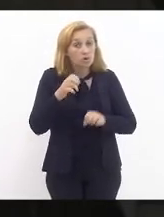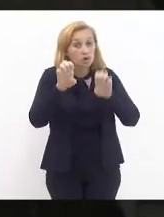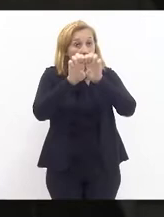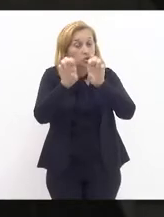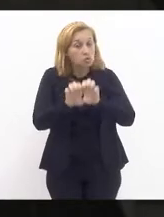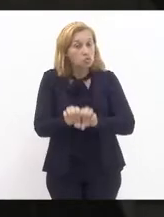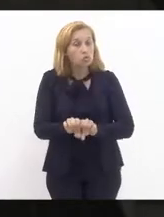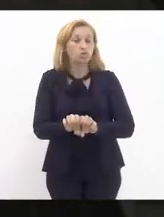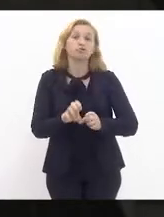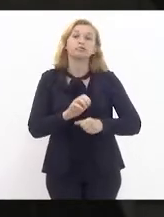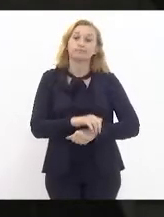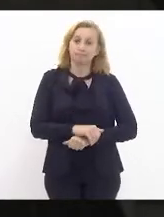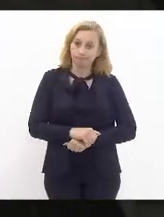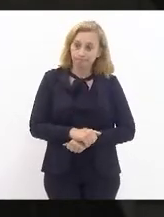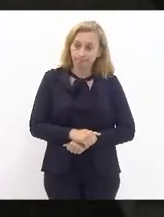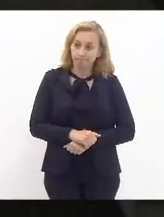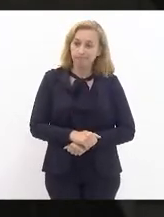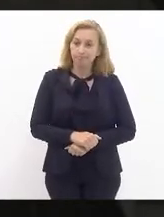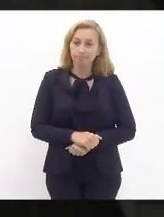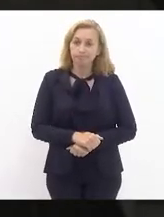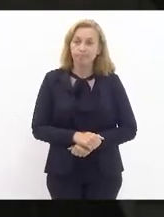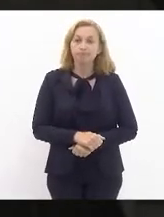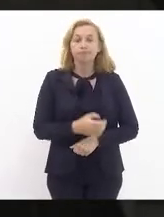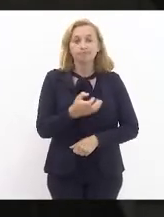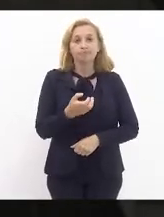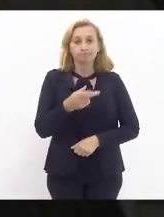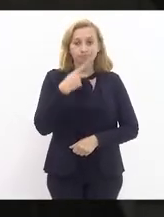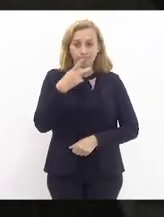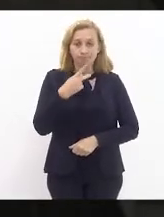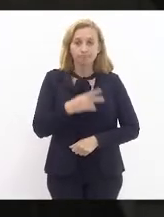estruturantes. Então, quero dar aqui